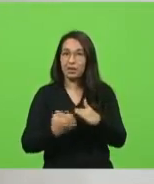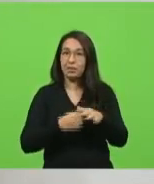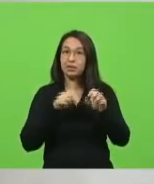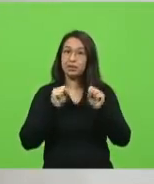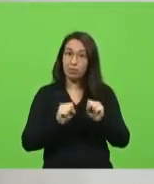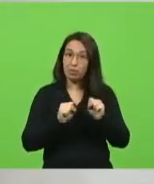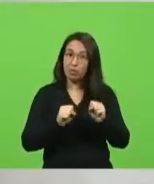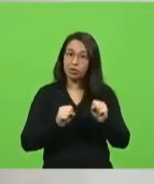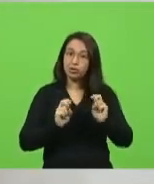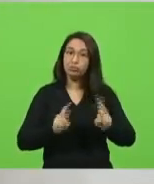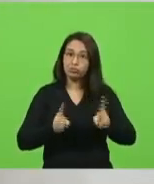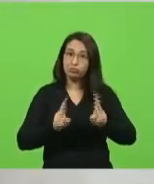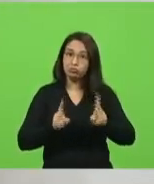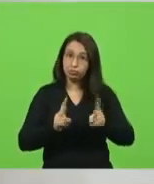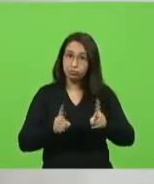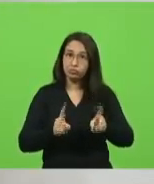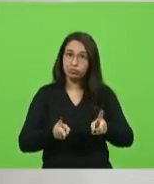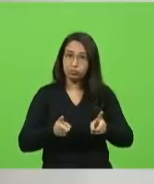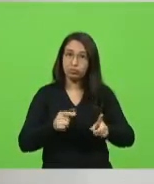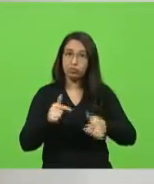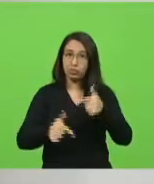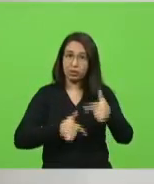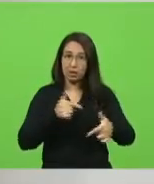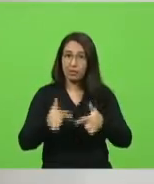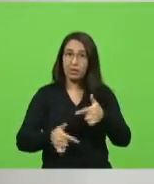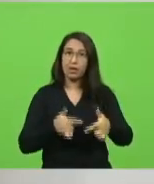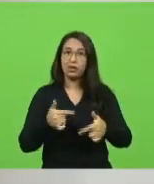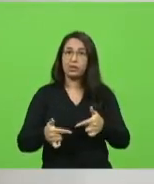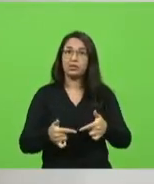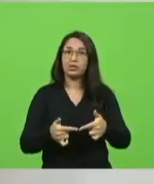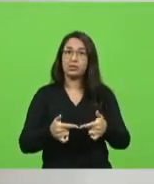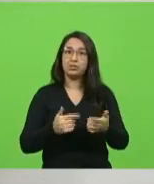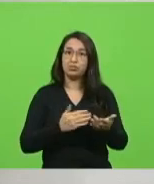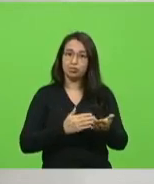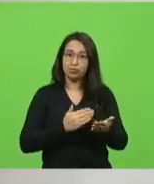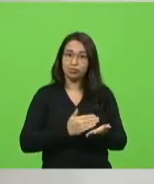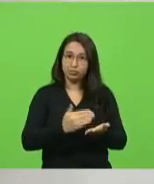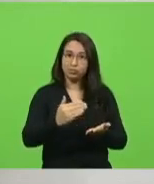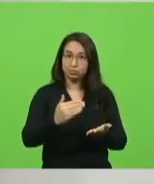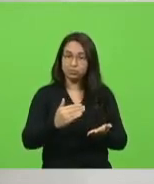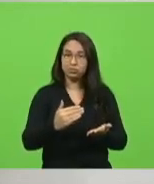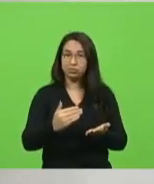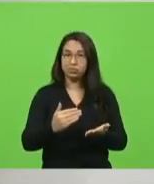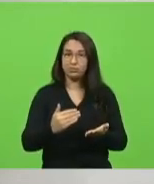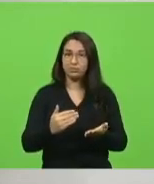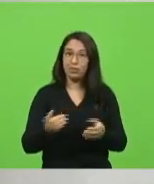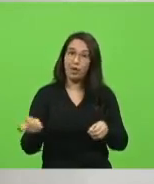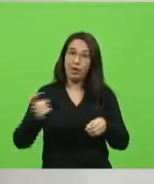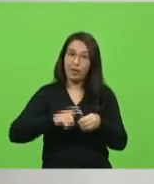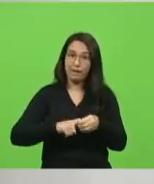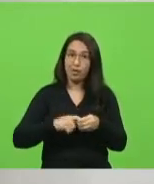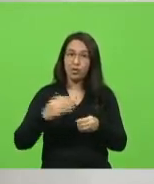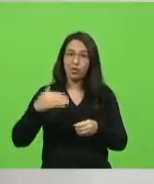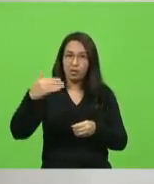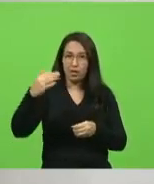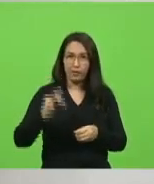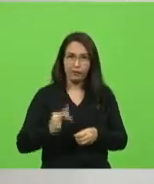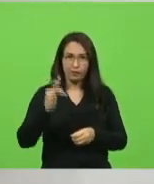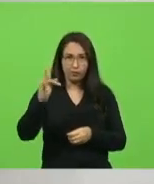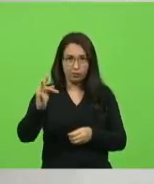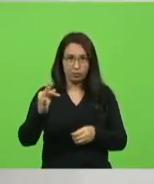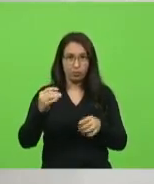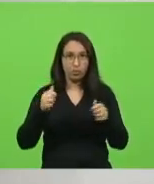para que elas possam retomar vivas no momento adequado, sem comprometer a saúde